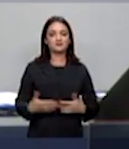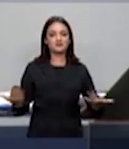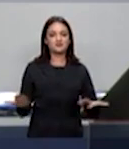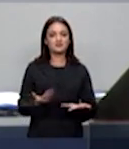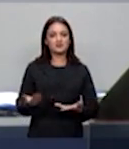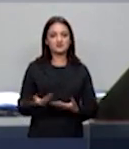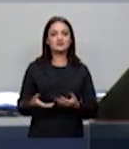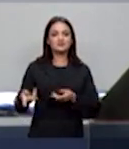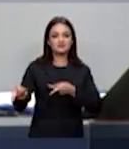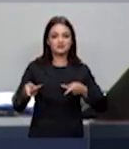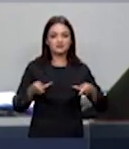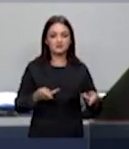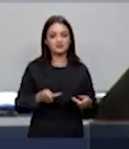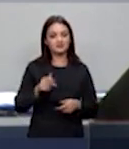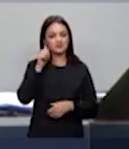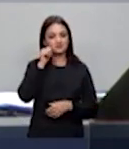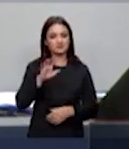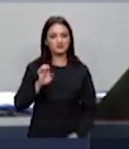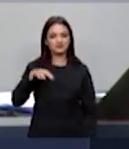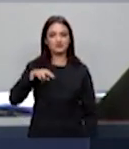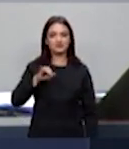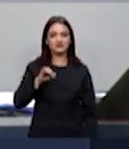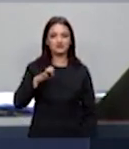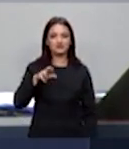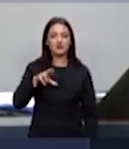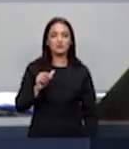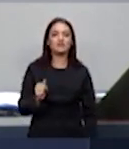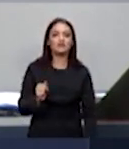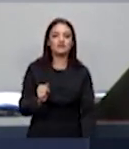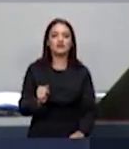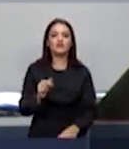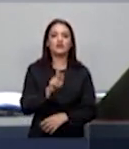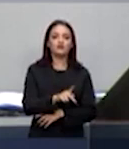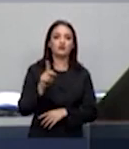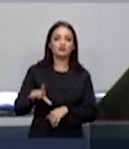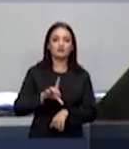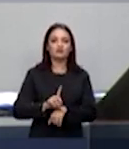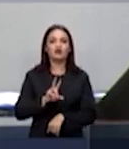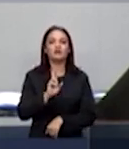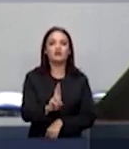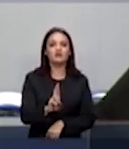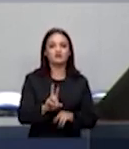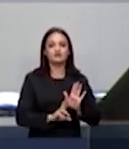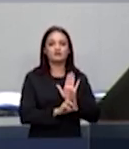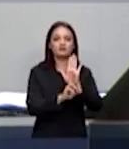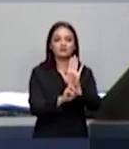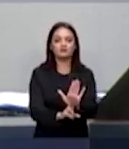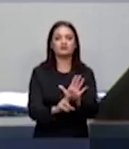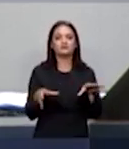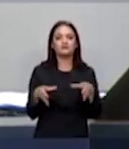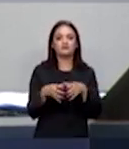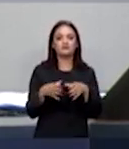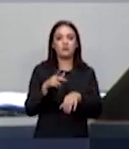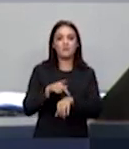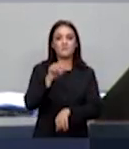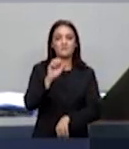a doutora sentada em poltrona vermelha, fala ao ministro Dias Toffoli, professora doutora representante do programa de pós-graduação